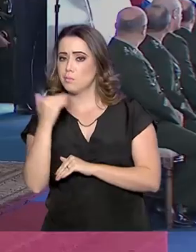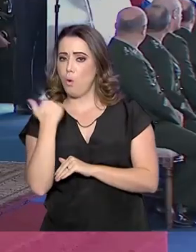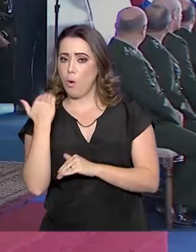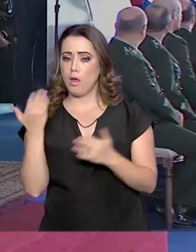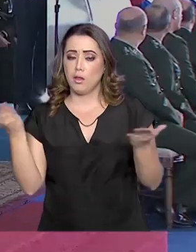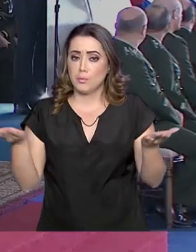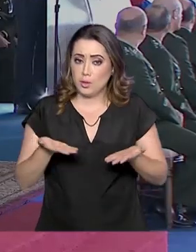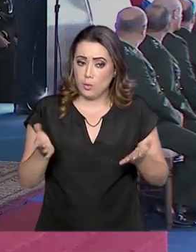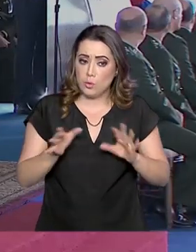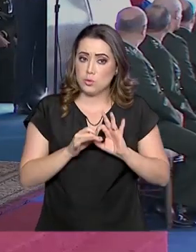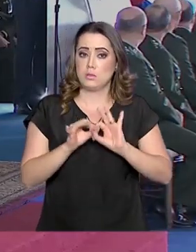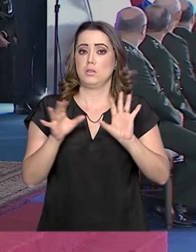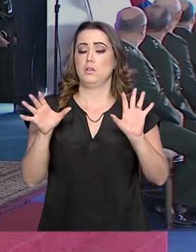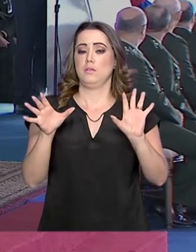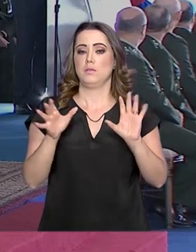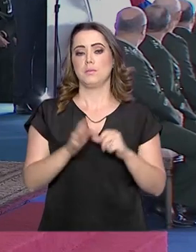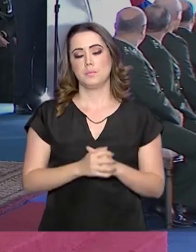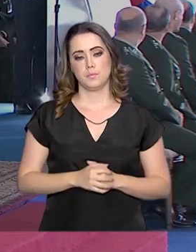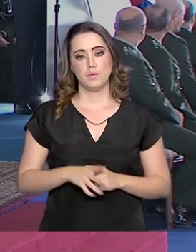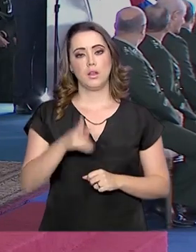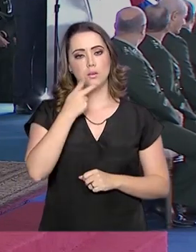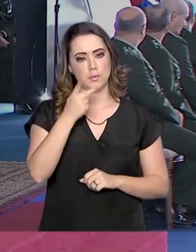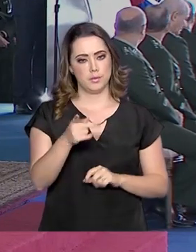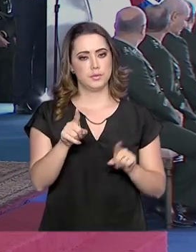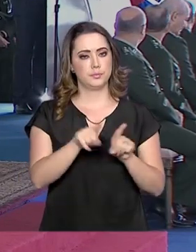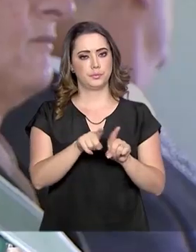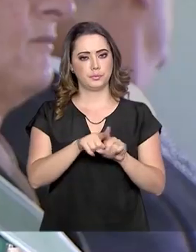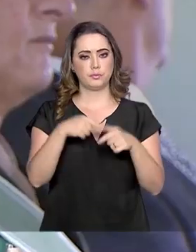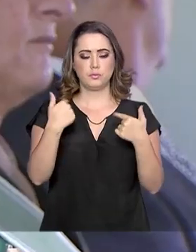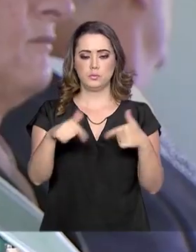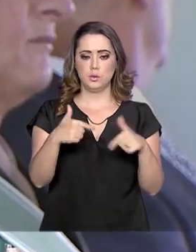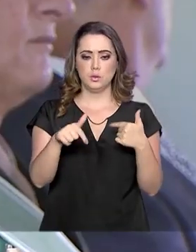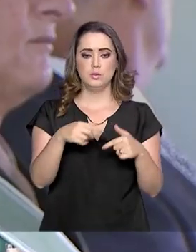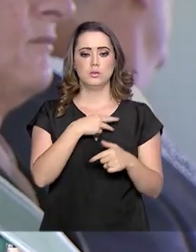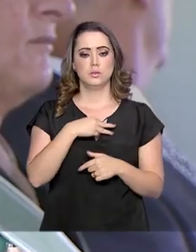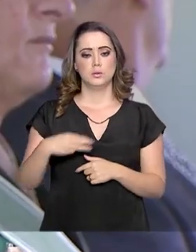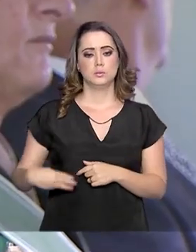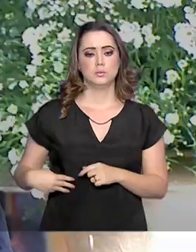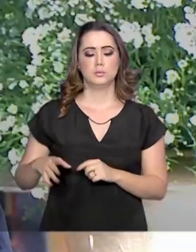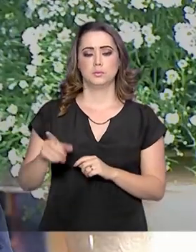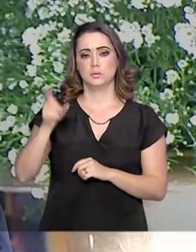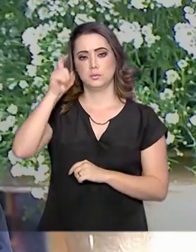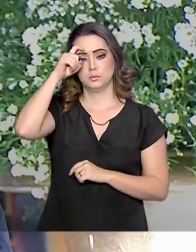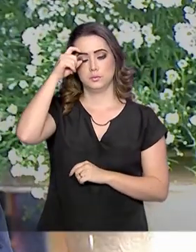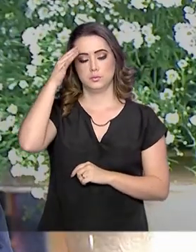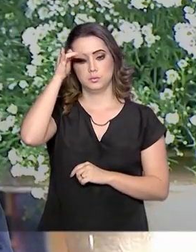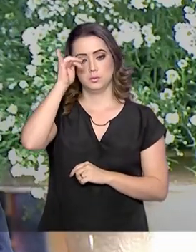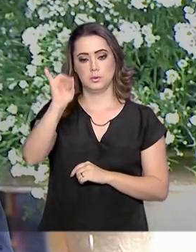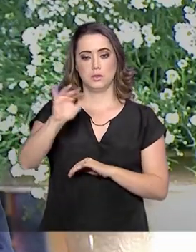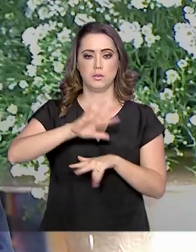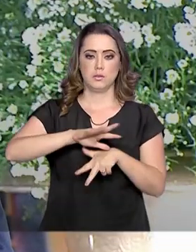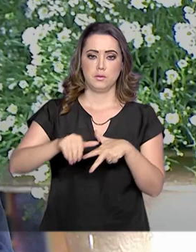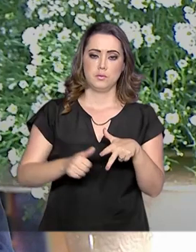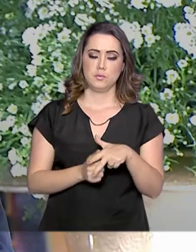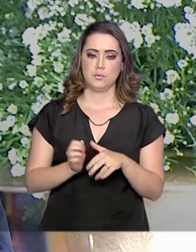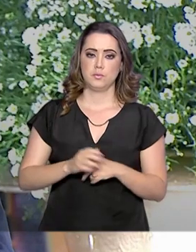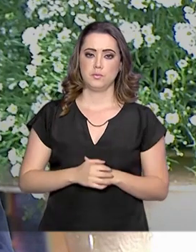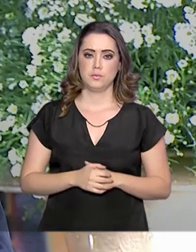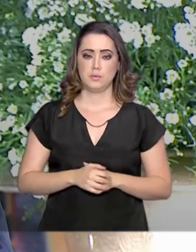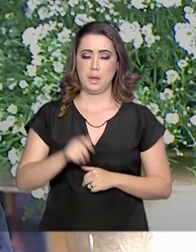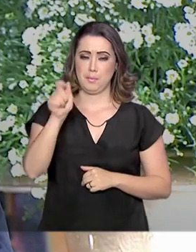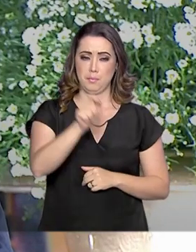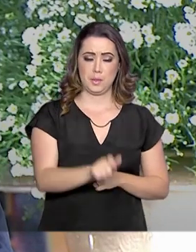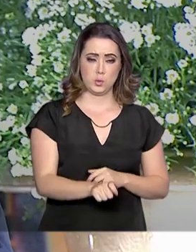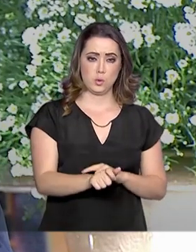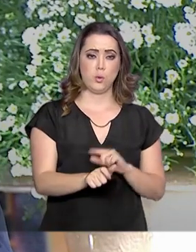O presidente também fez questão de destacar a atuação do ministro da Justiça, Sérgio Mouro, no combate à corrupção. homem que teve